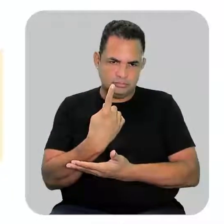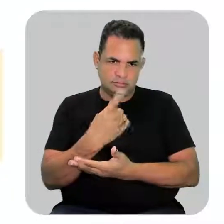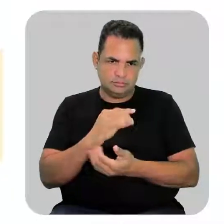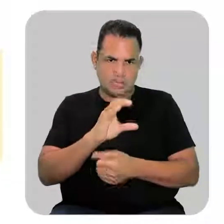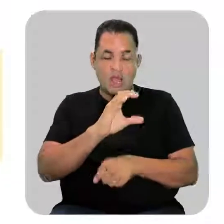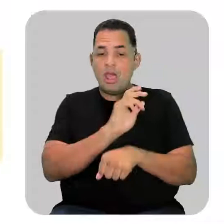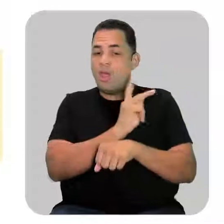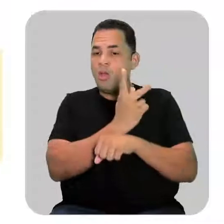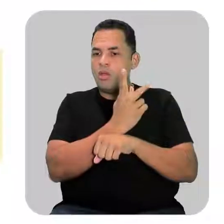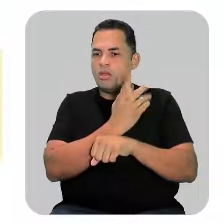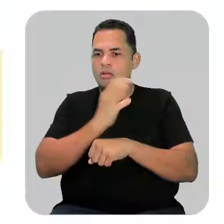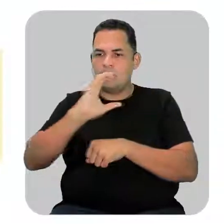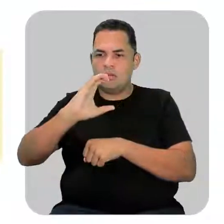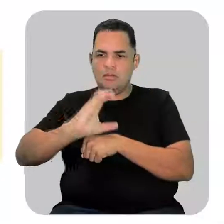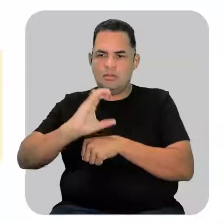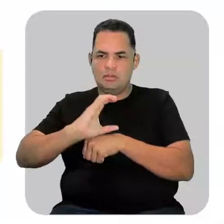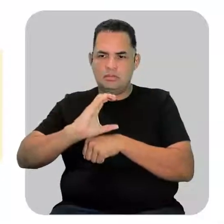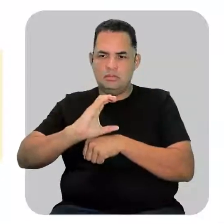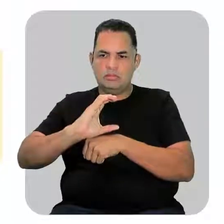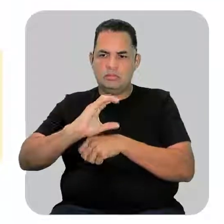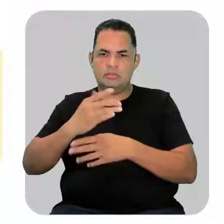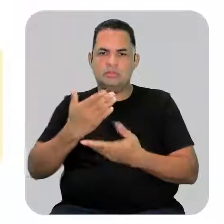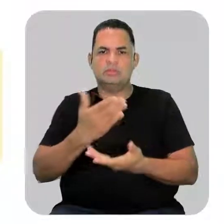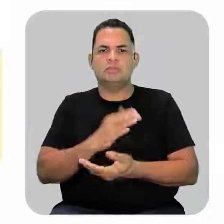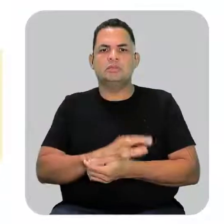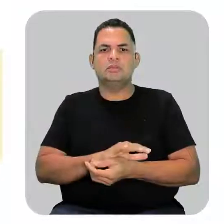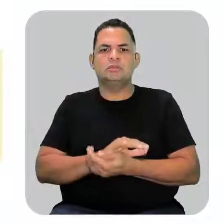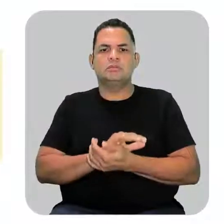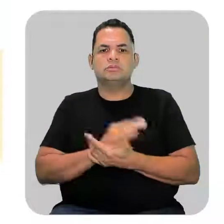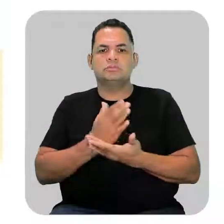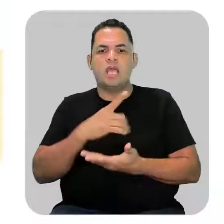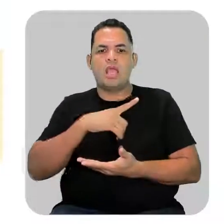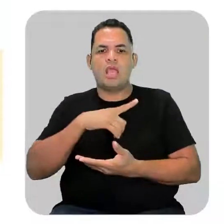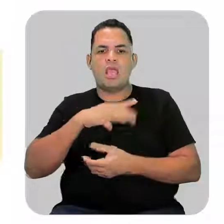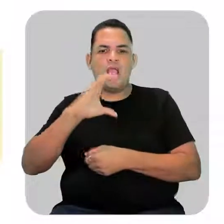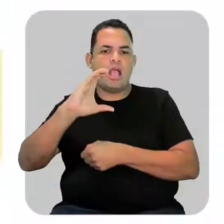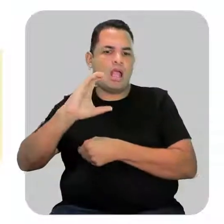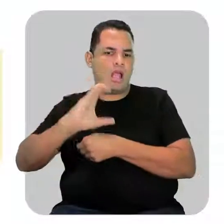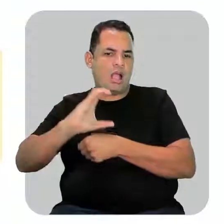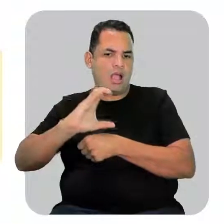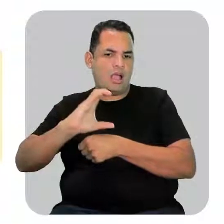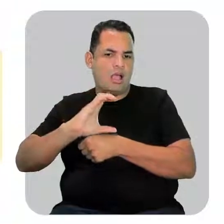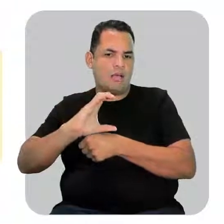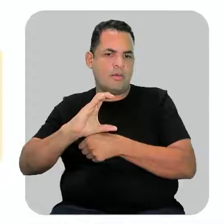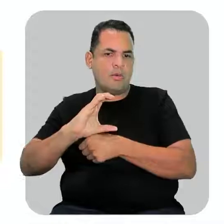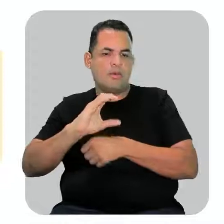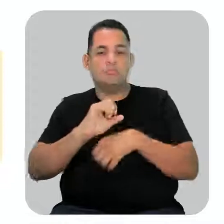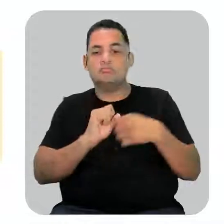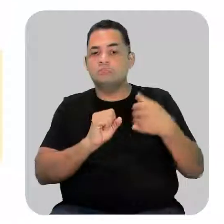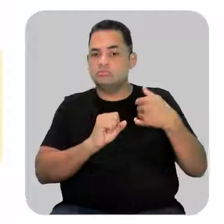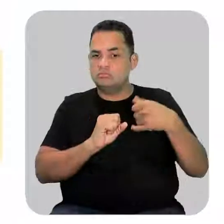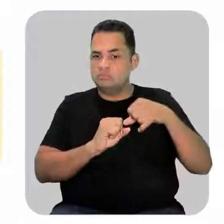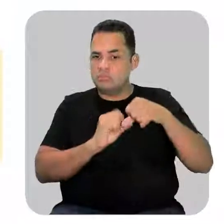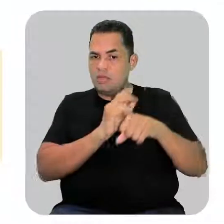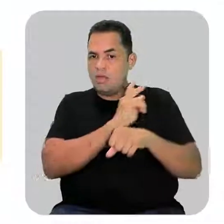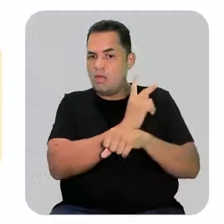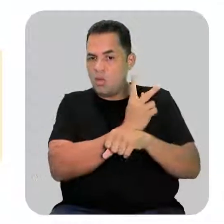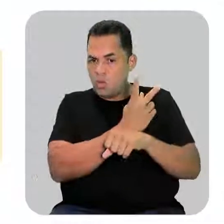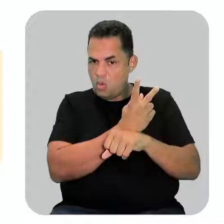hidrocarbonetos, eles são formados apenas por carbono e hidrogênio, né?